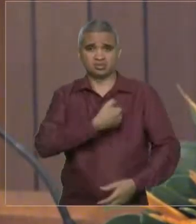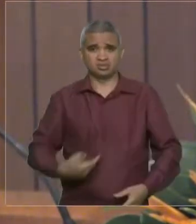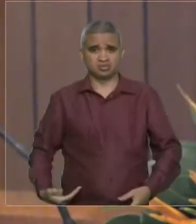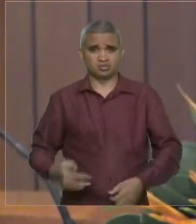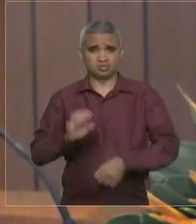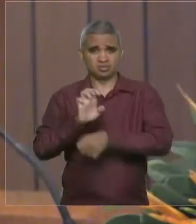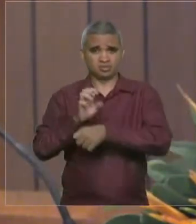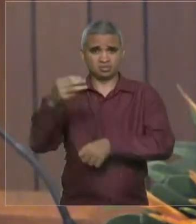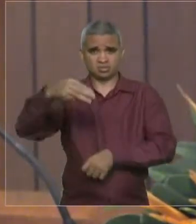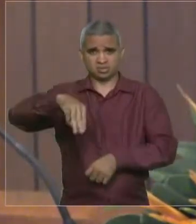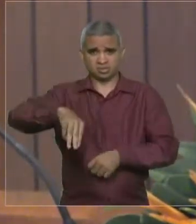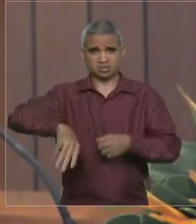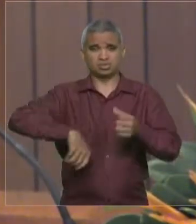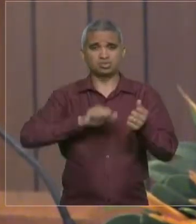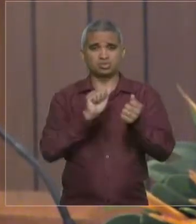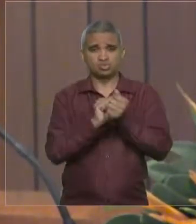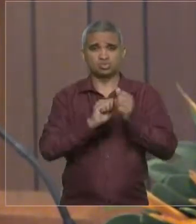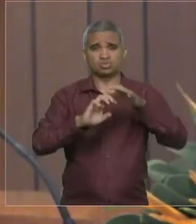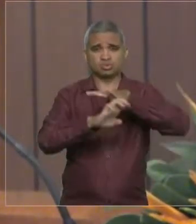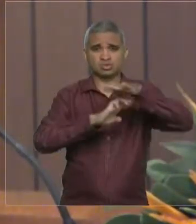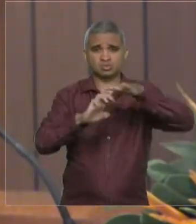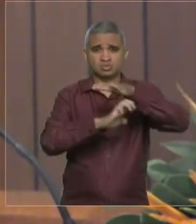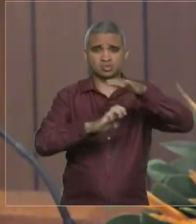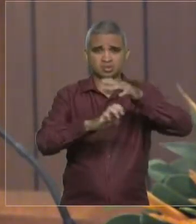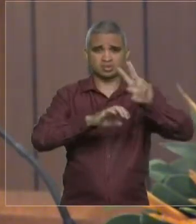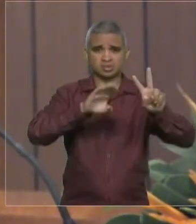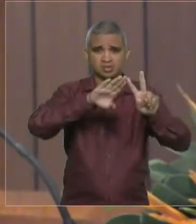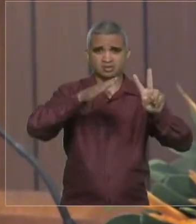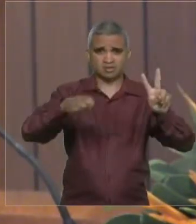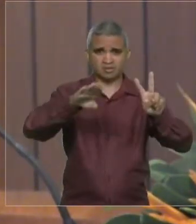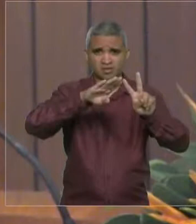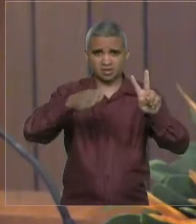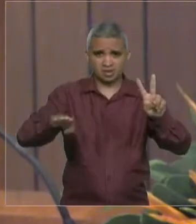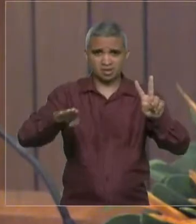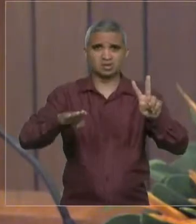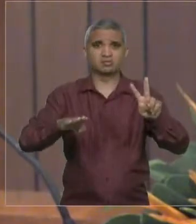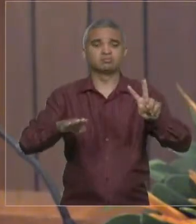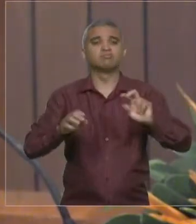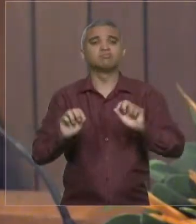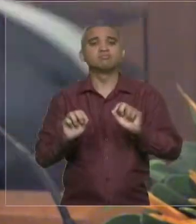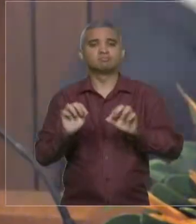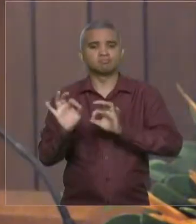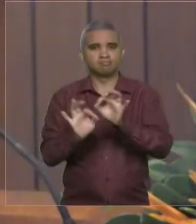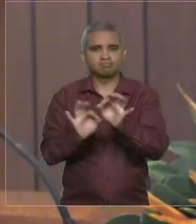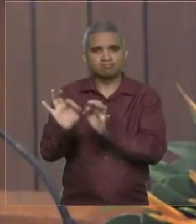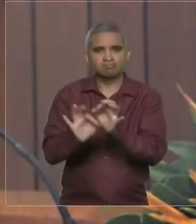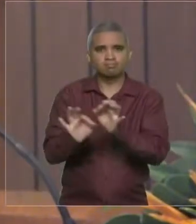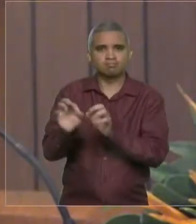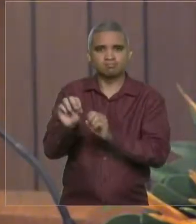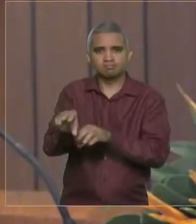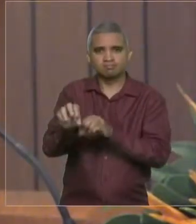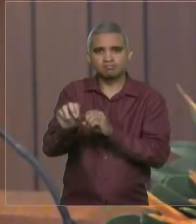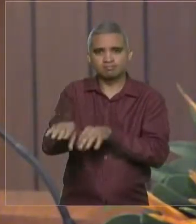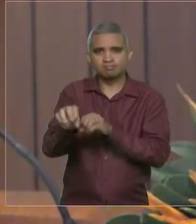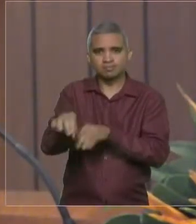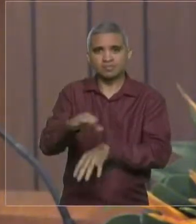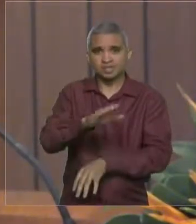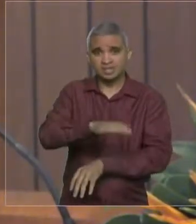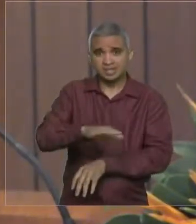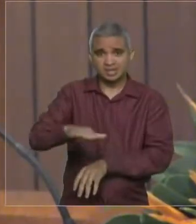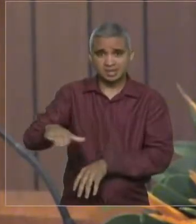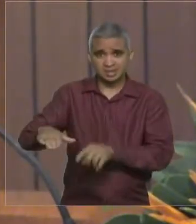12, que além de preparar as nossas crianças para o futuro, com certeza,